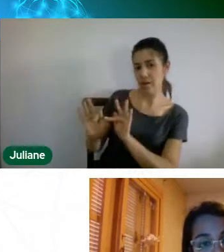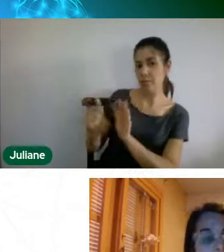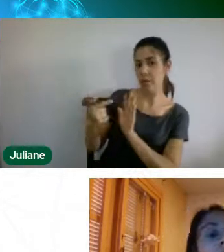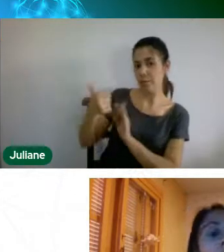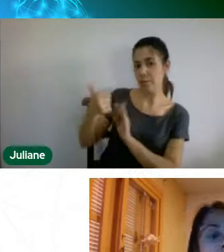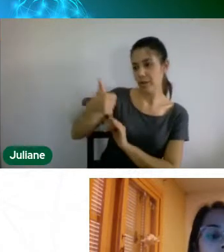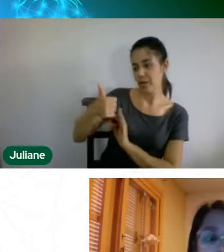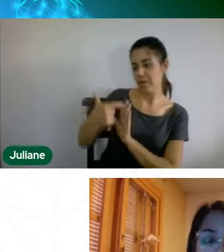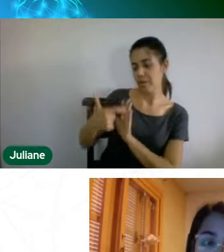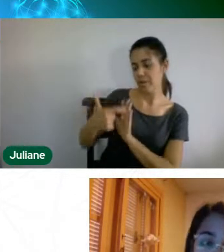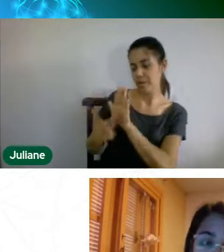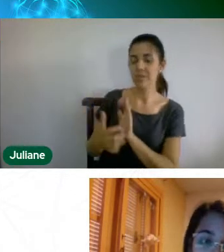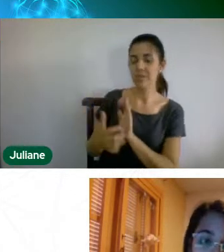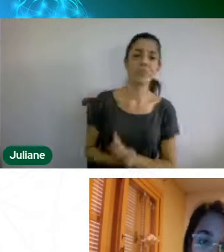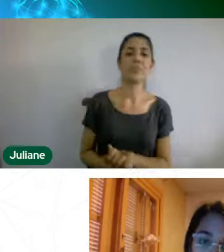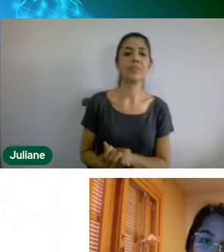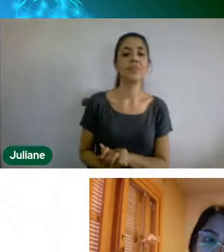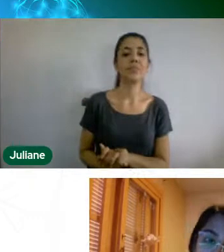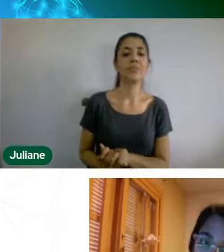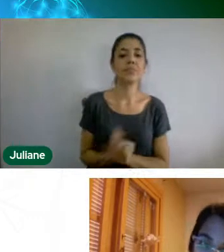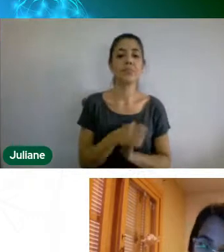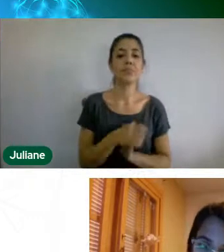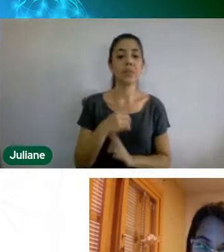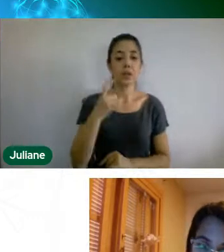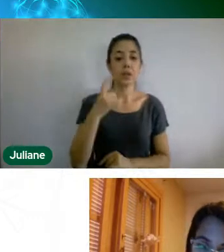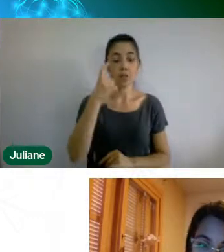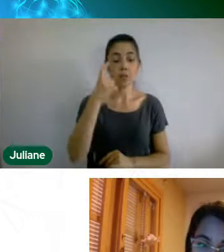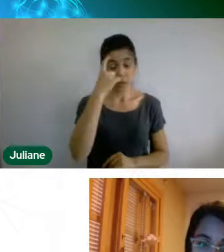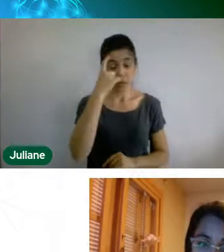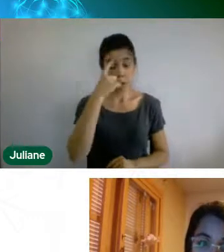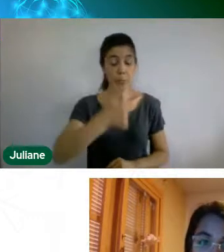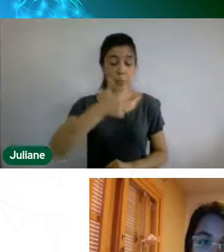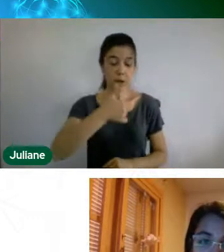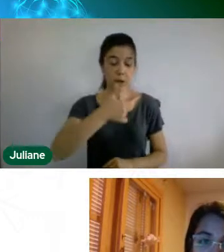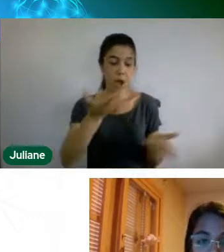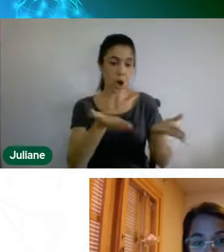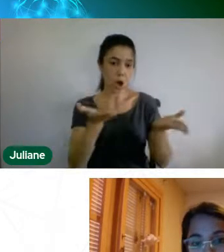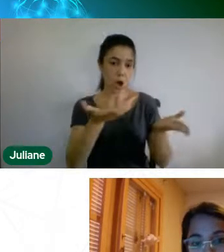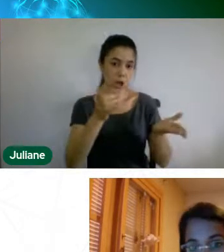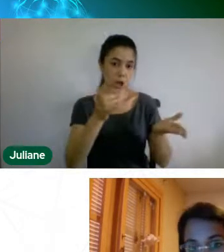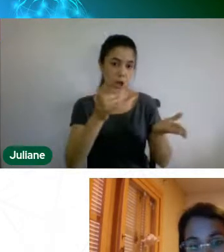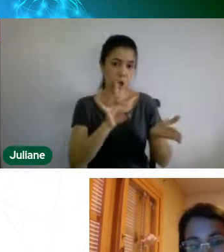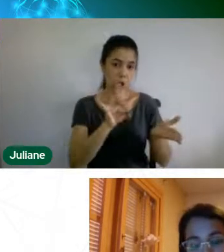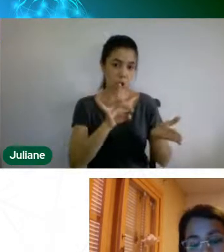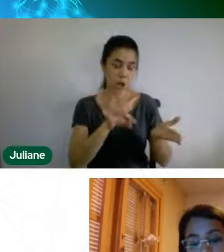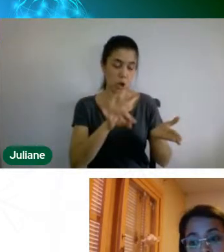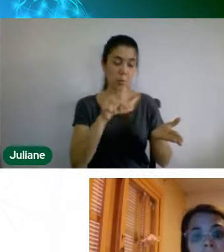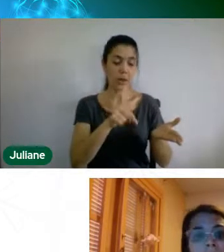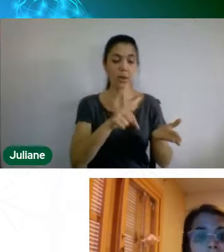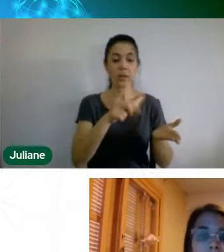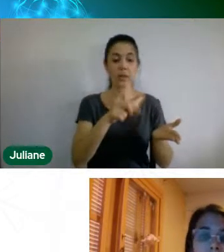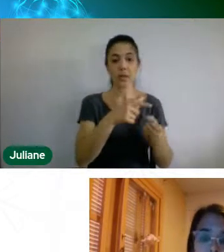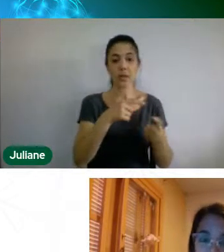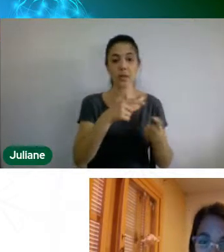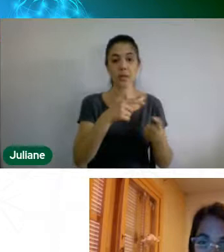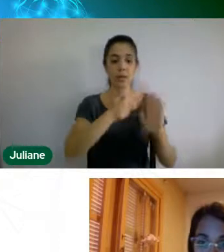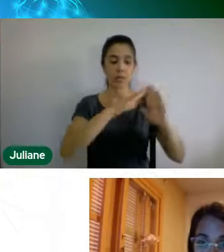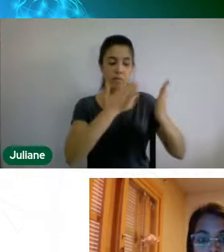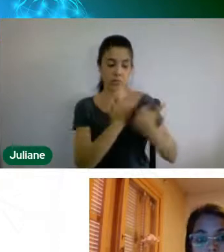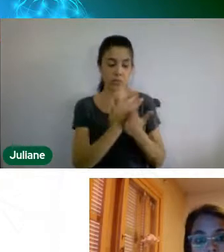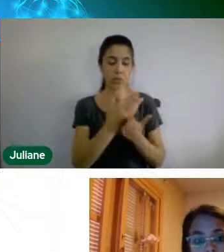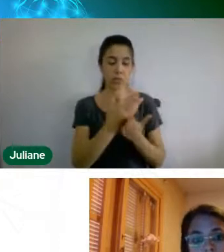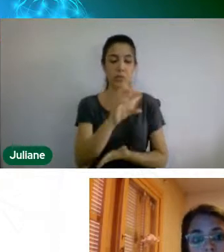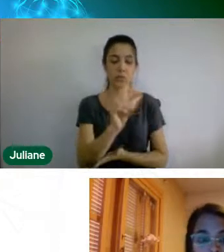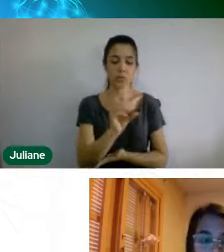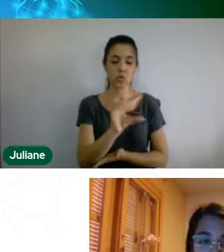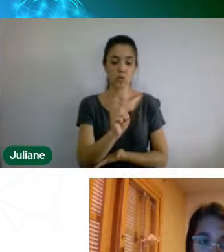A gente pensou, no primeiro momento, ir para as escolas da região, onde a nossa unidade está alocada, os óris, primeiro, né, conversar ali com as escolas, que já tem um contato